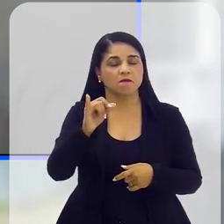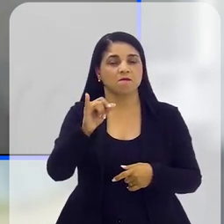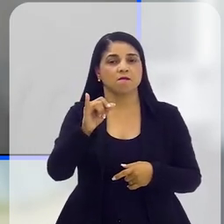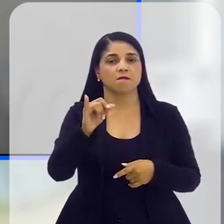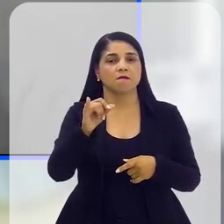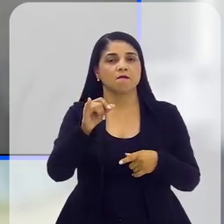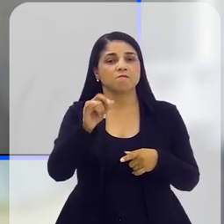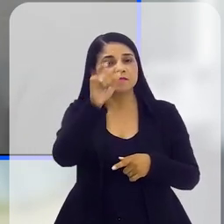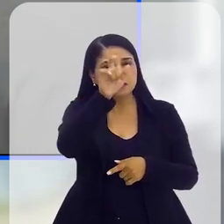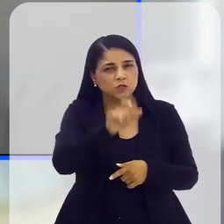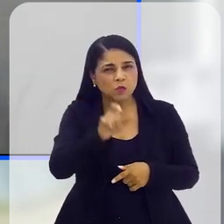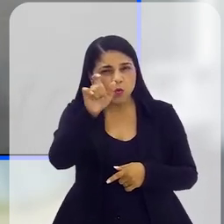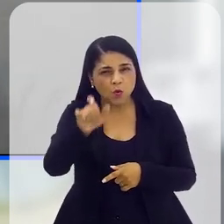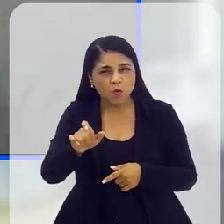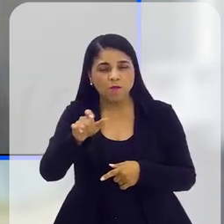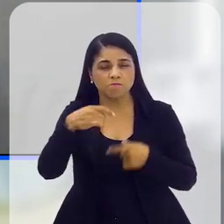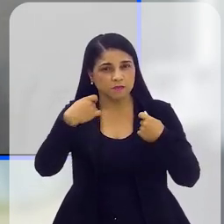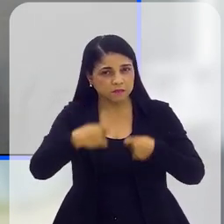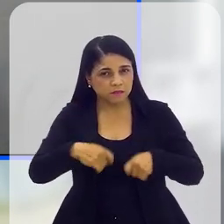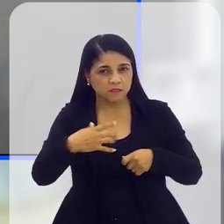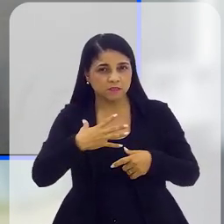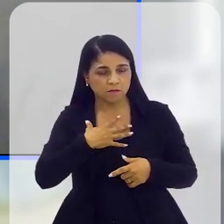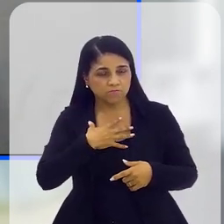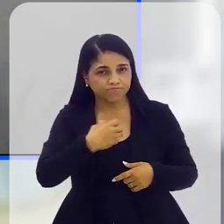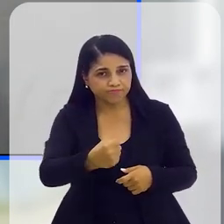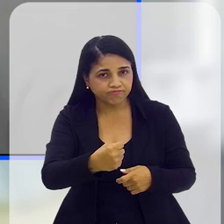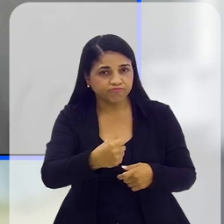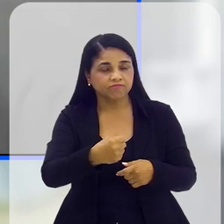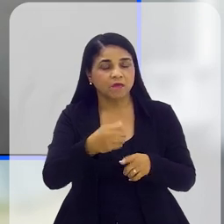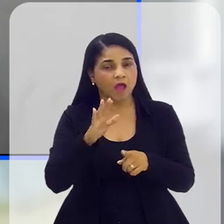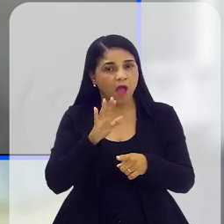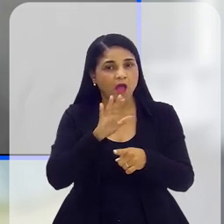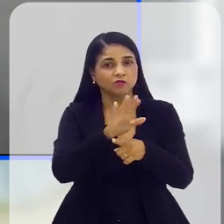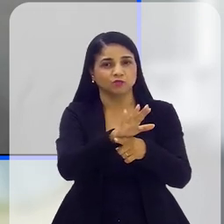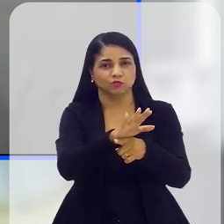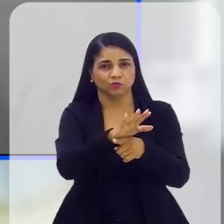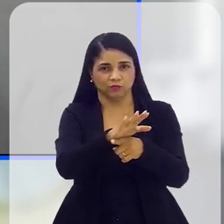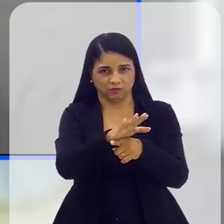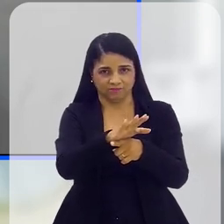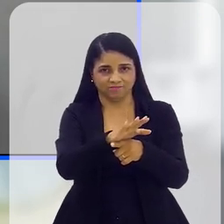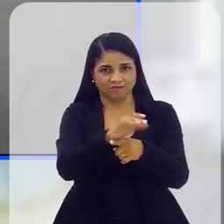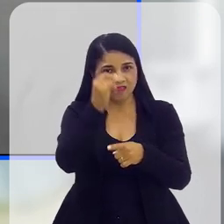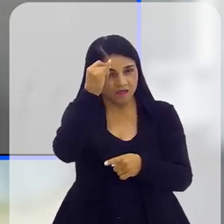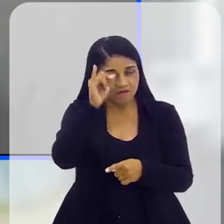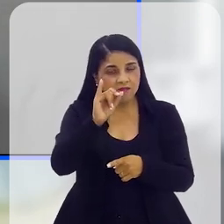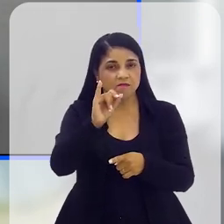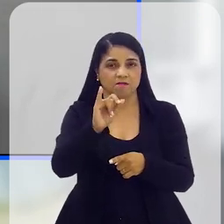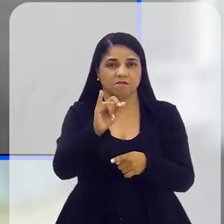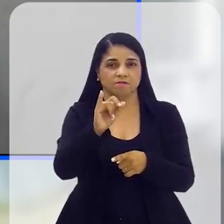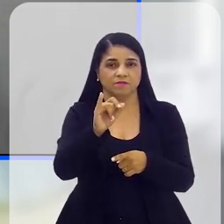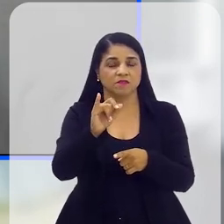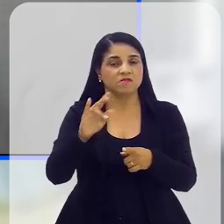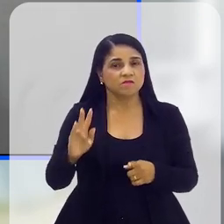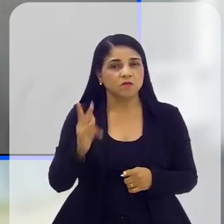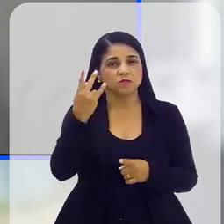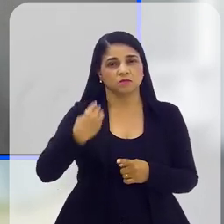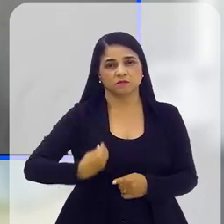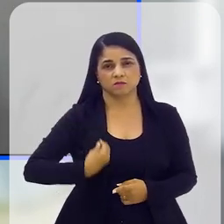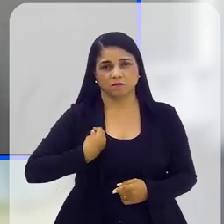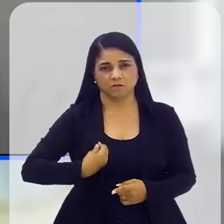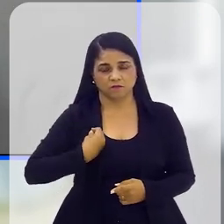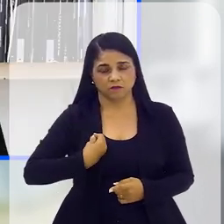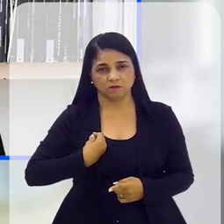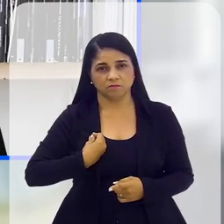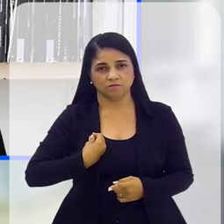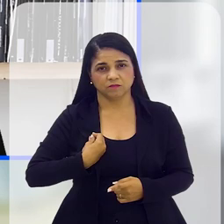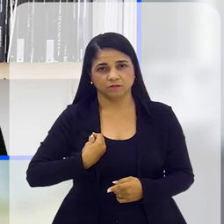precisem de ajuda possam ser ajudadas, possam ser acolhidas para a gente valorizar a vida prevenindo o seu ensino.